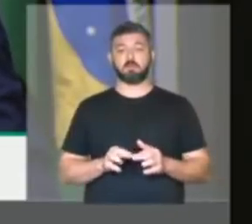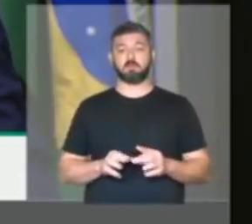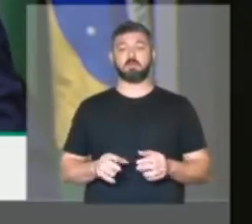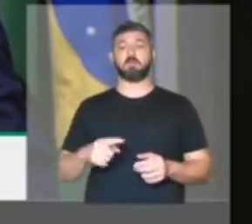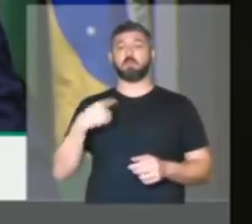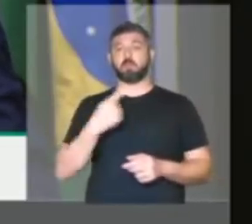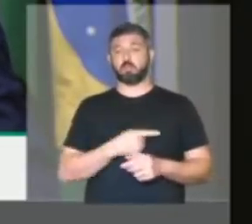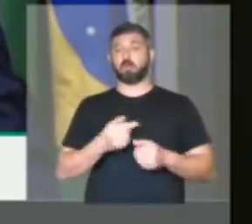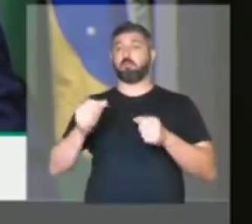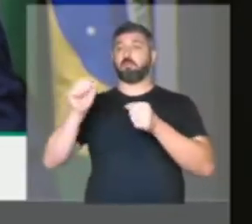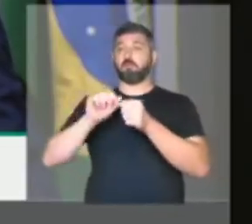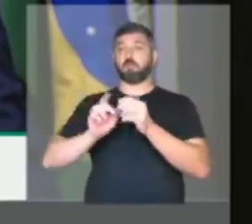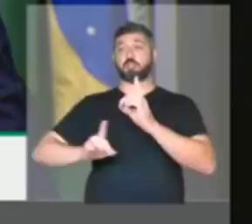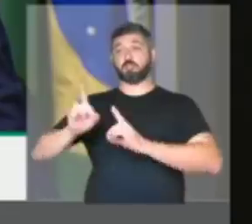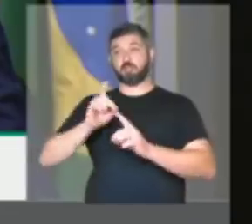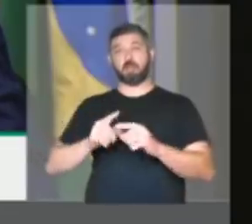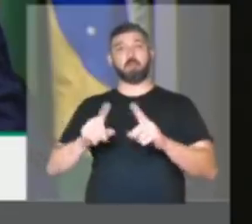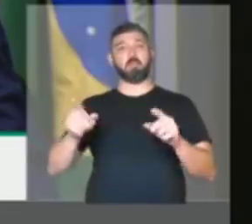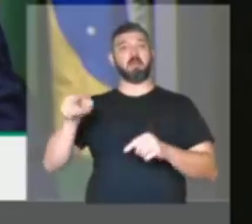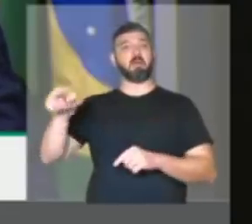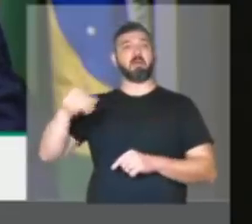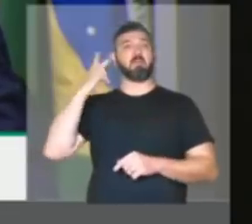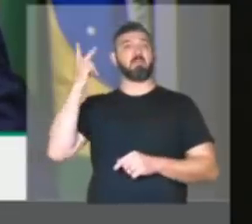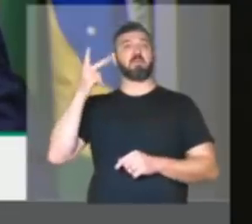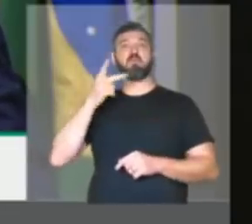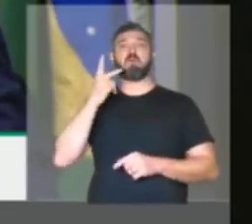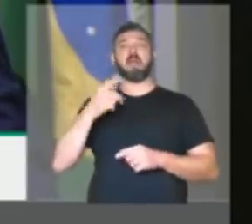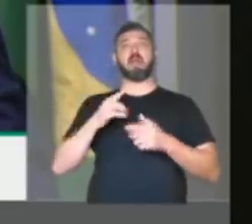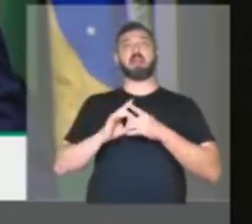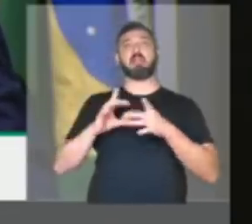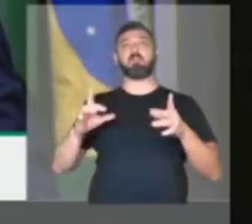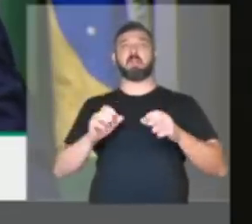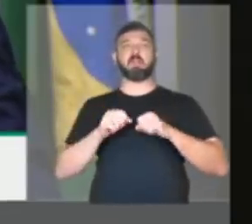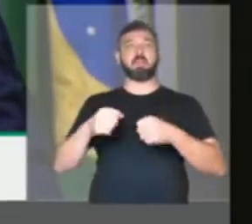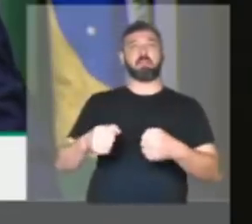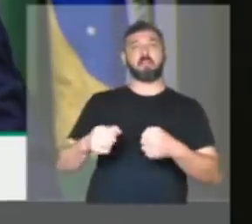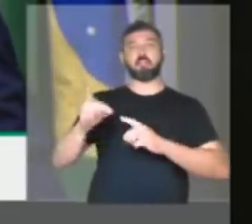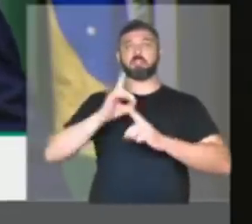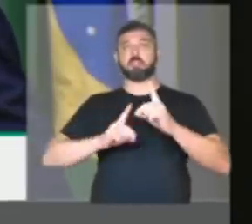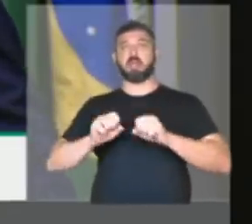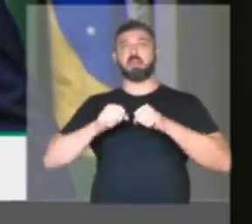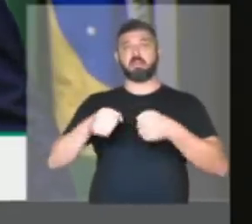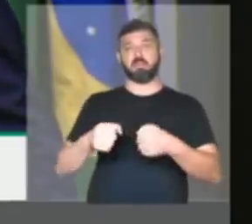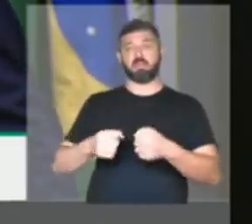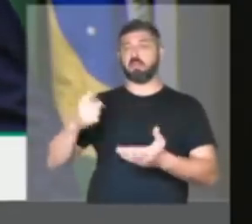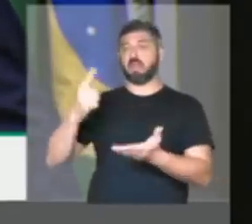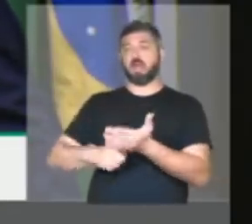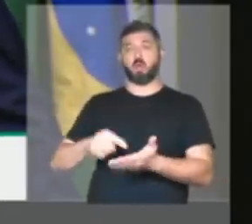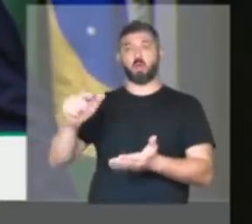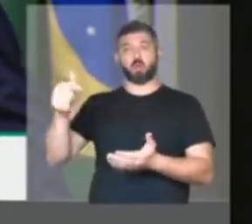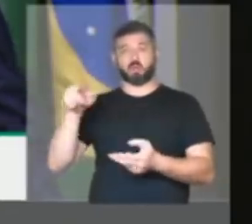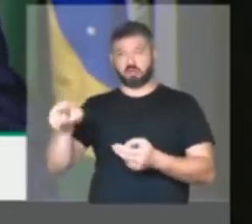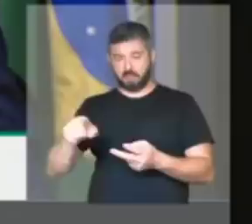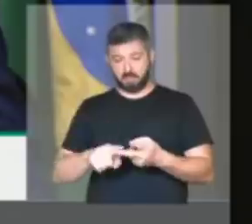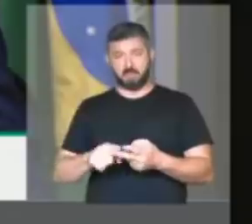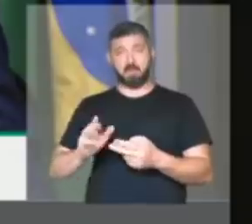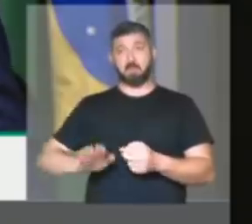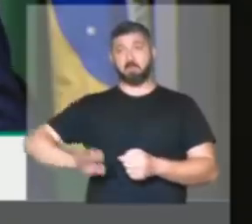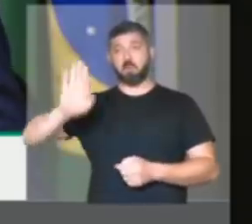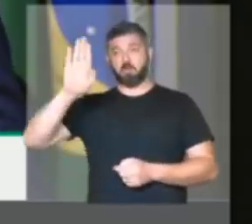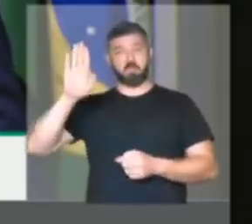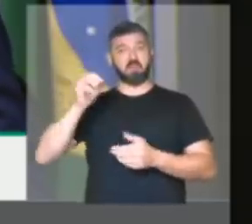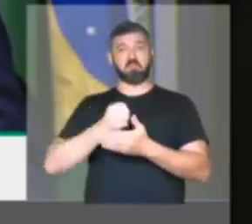promovemos o diálogo e justamente aqueles que sempre disseram defender a democracia e o diálogo quebraram o acordo, quebraram a sua palavra e